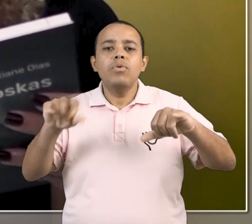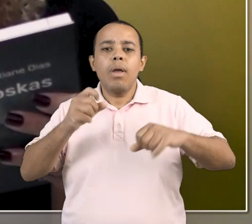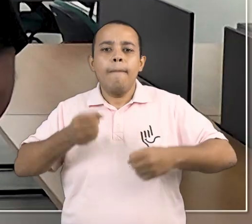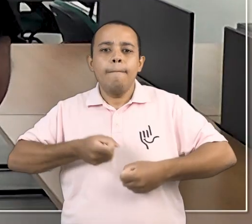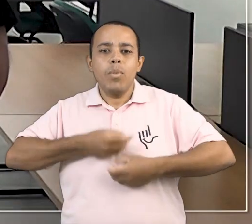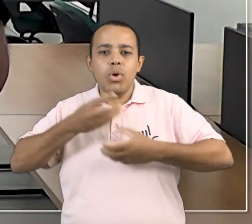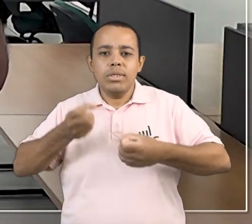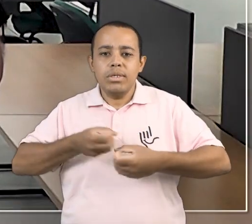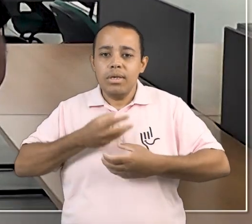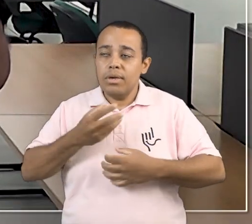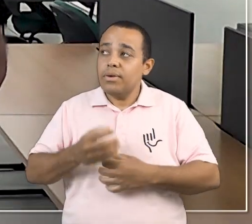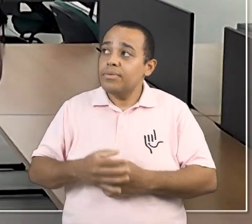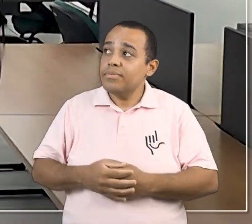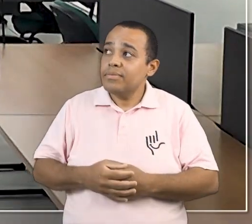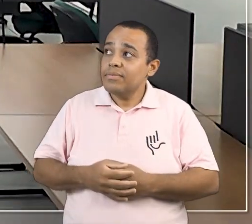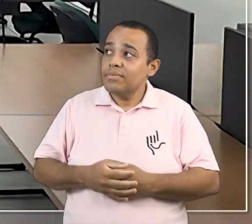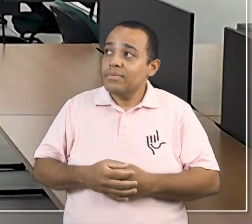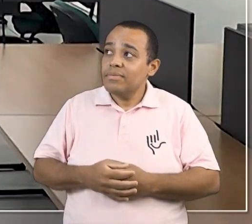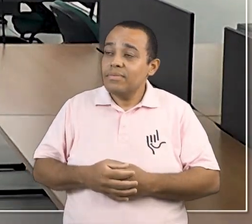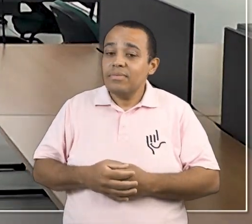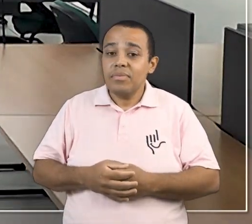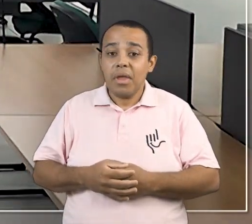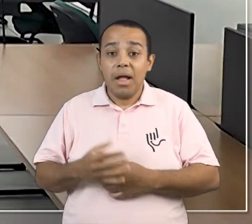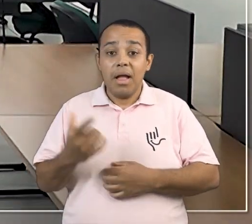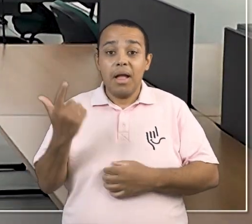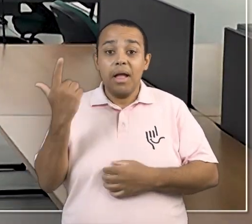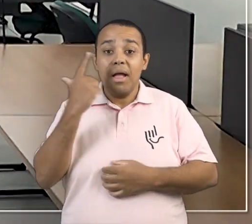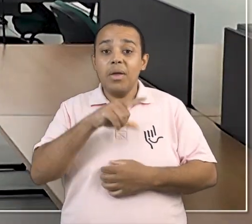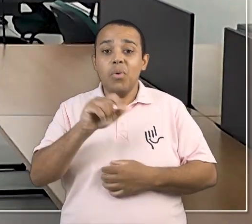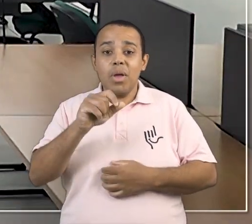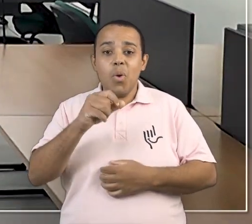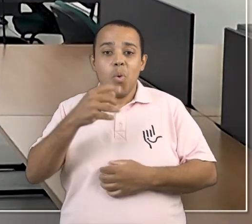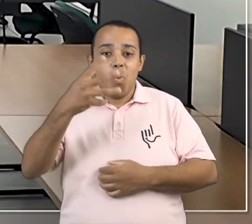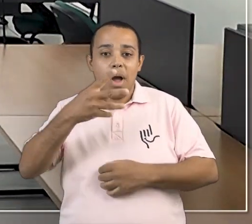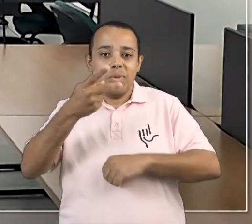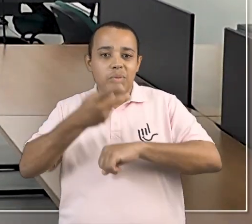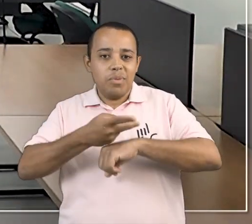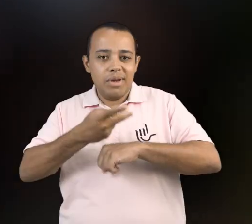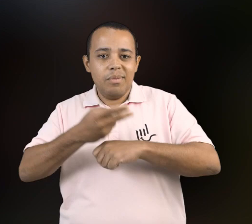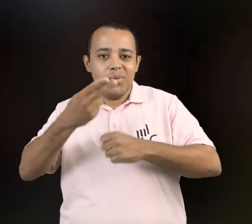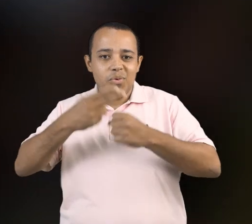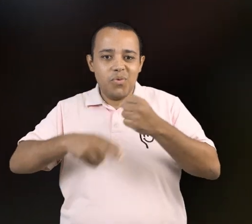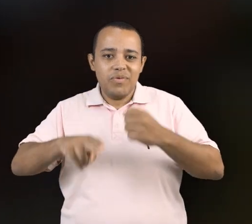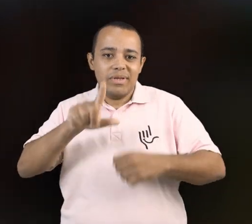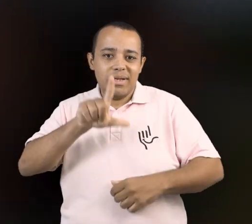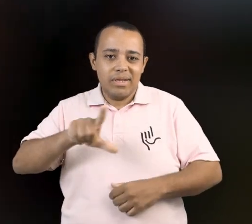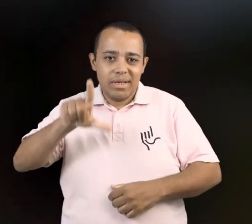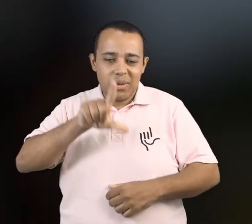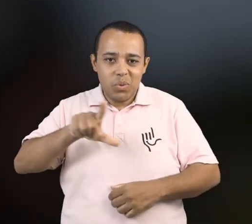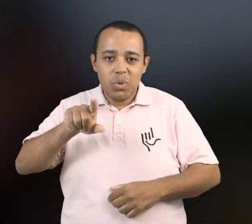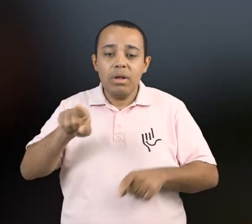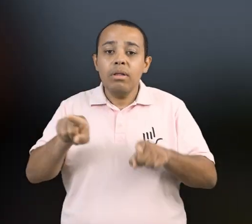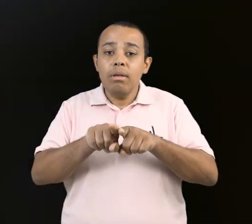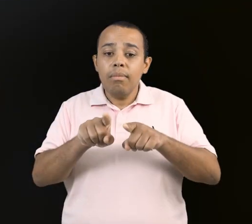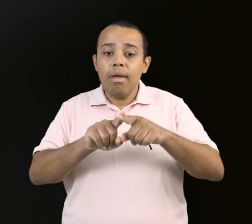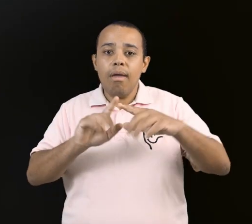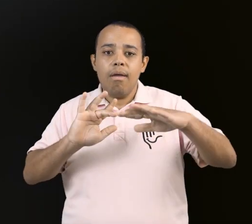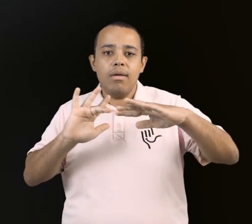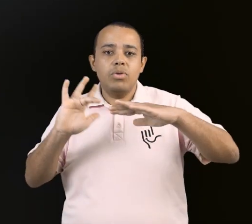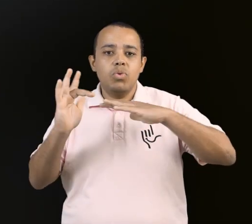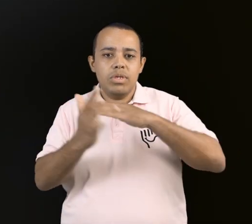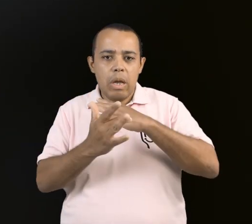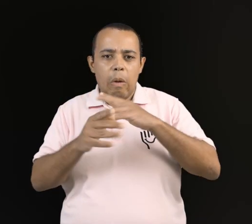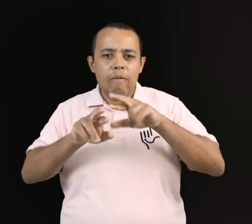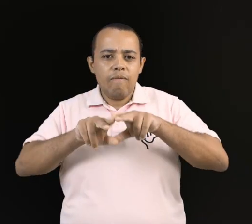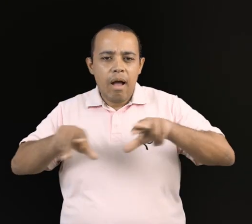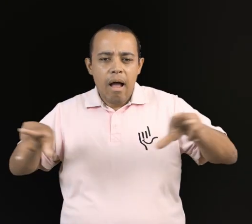com trechos de obras vencedoras do 4º Prêmio UFIS de Literatura. Também produzimos para as redes sociais da Universidade a